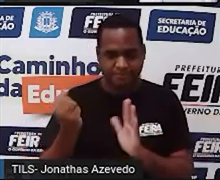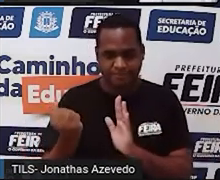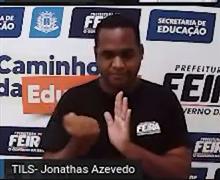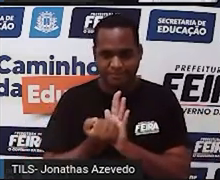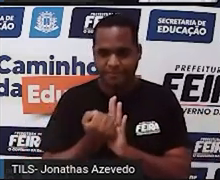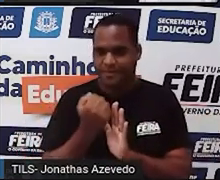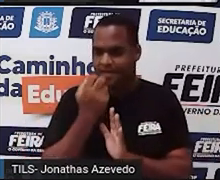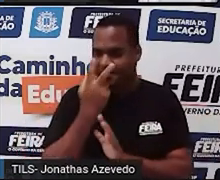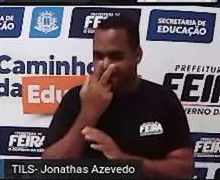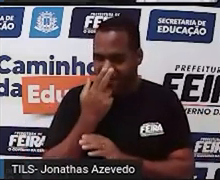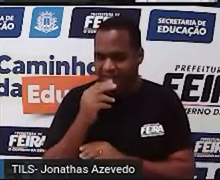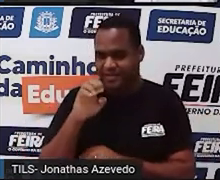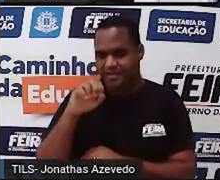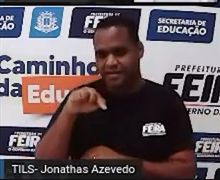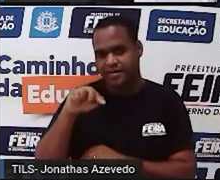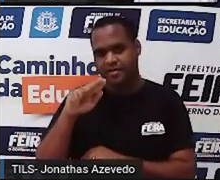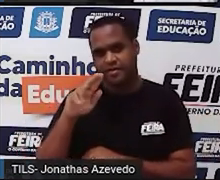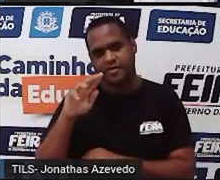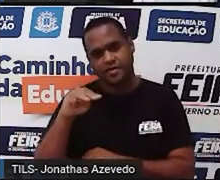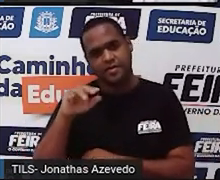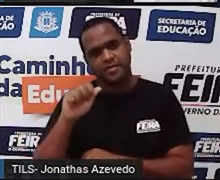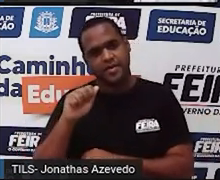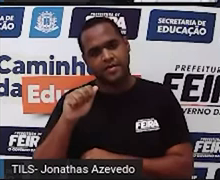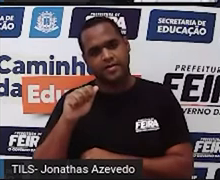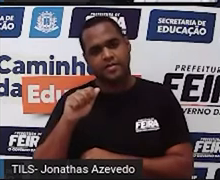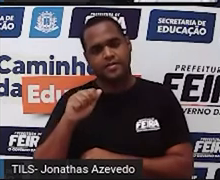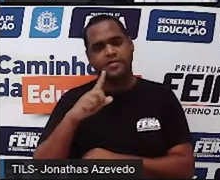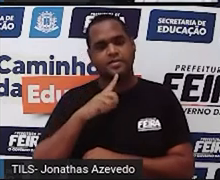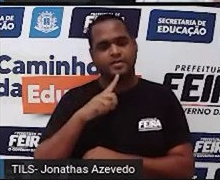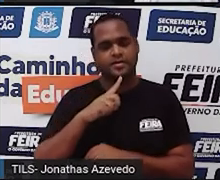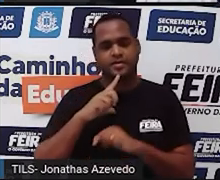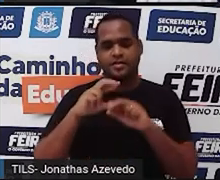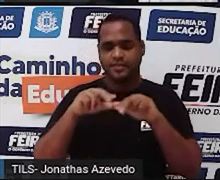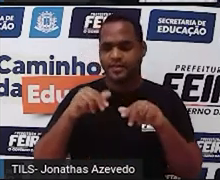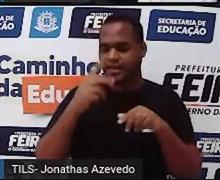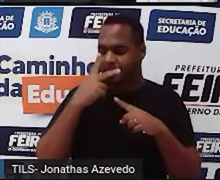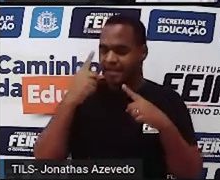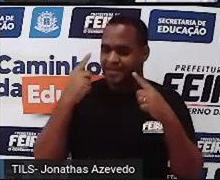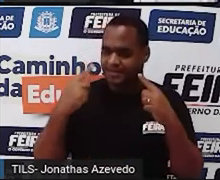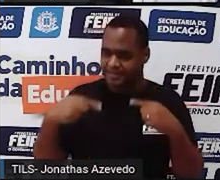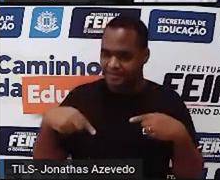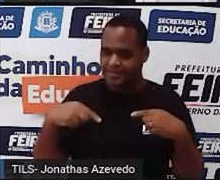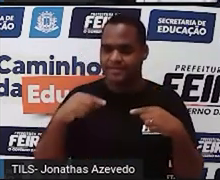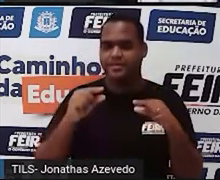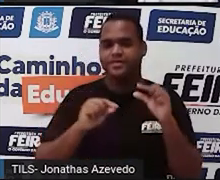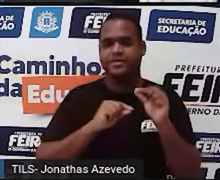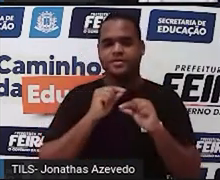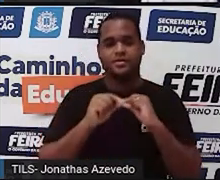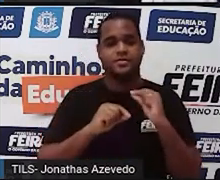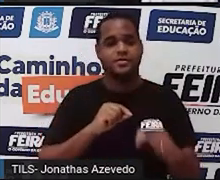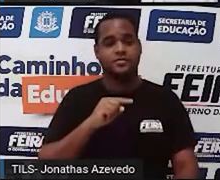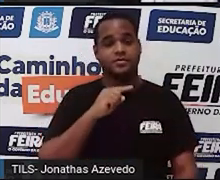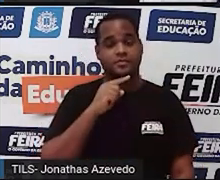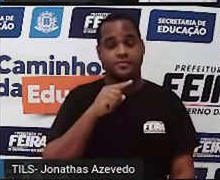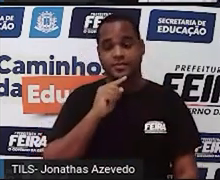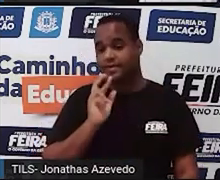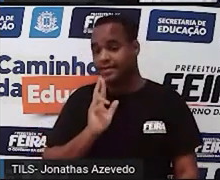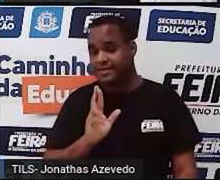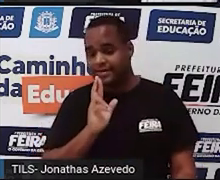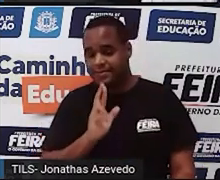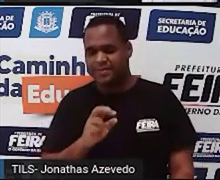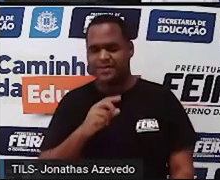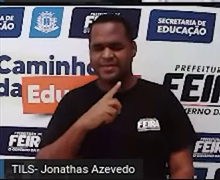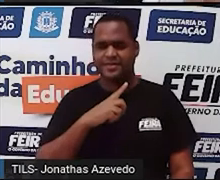enigma, né? Enigma são aqueles desafios, né? Que não se tem resposta